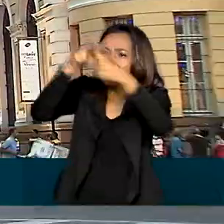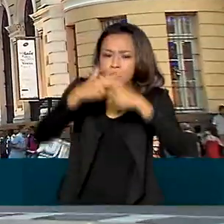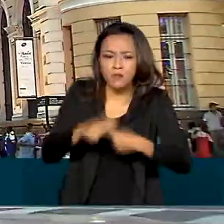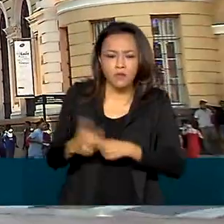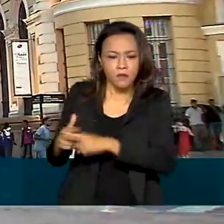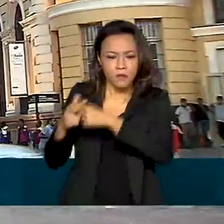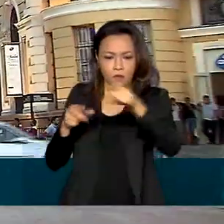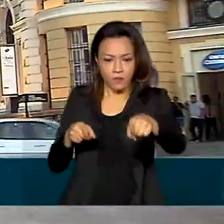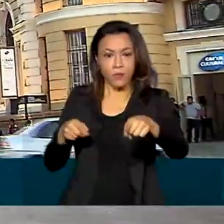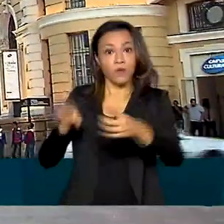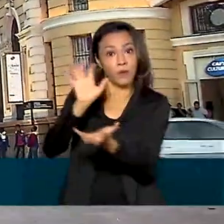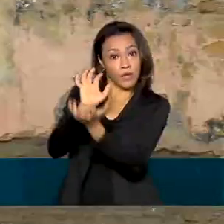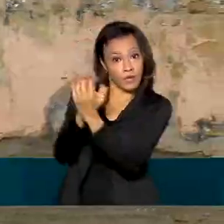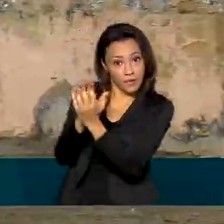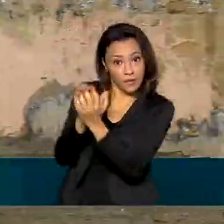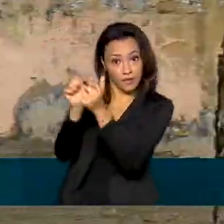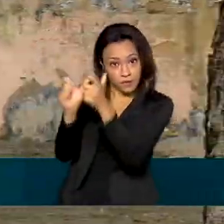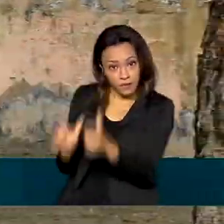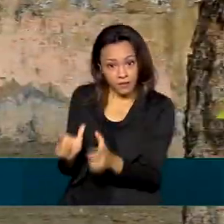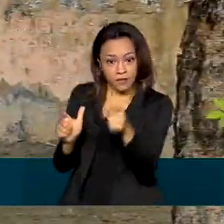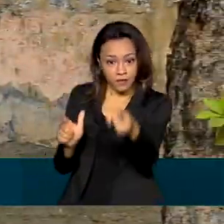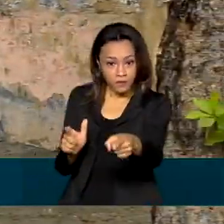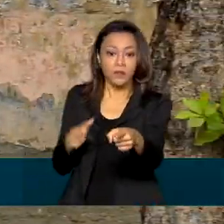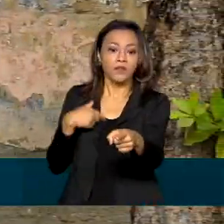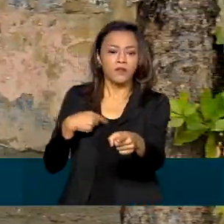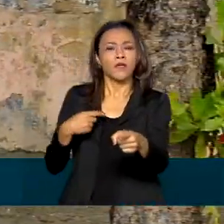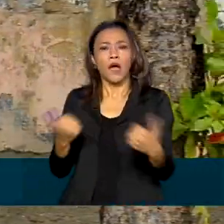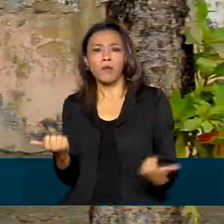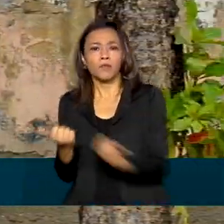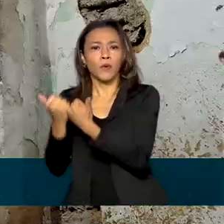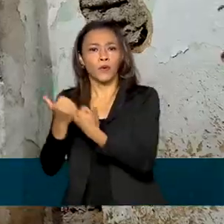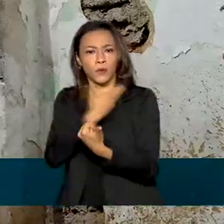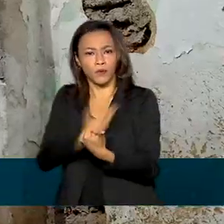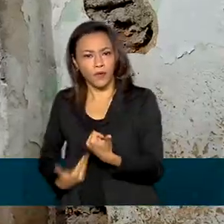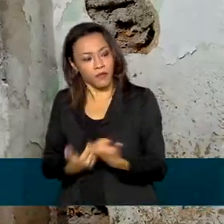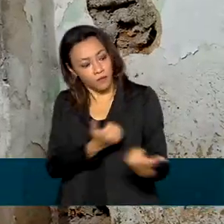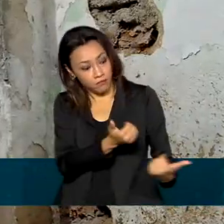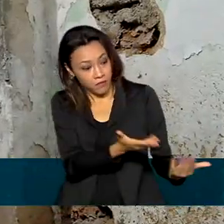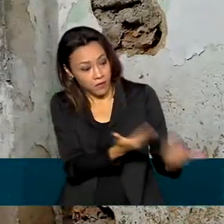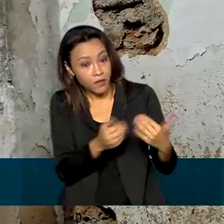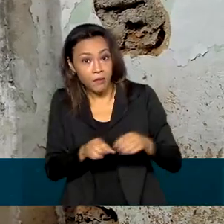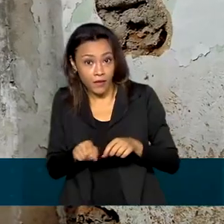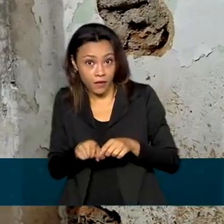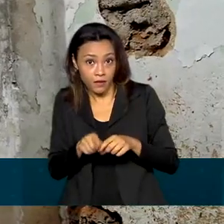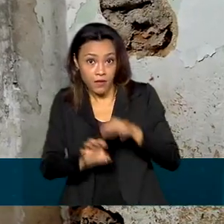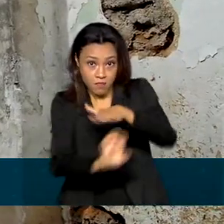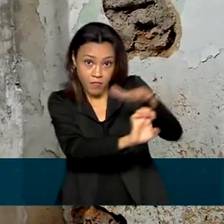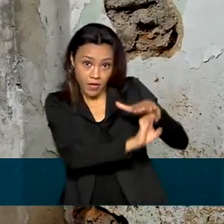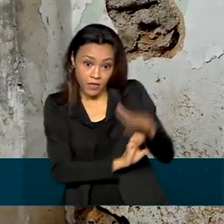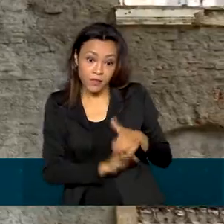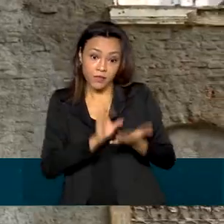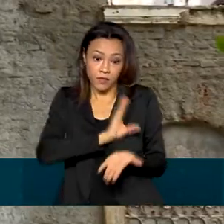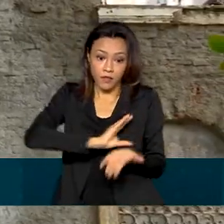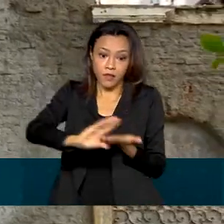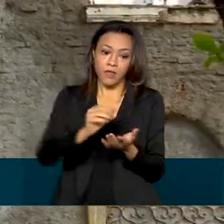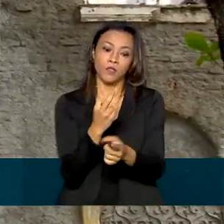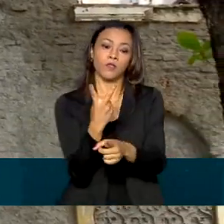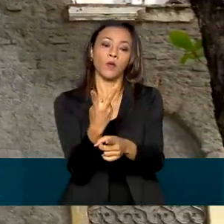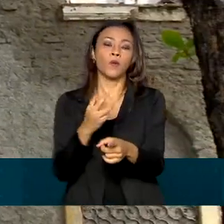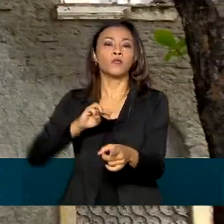formas de aproveitamento do espaço, unindo esforços públicos e privados. Serão investidos R$ 2,7 milhões